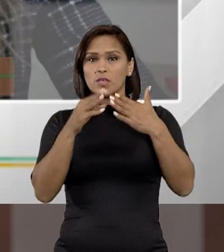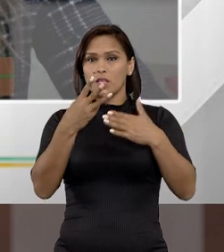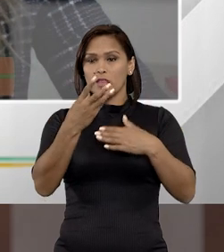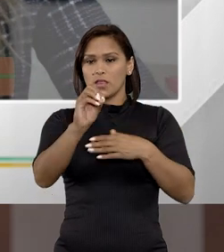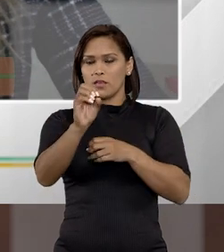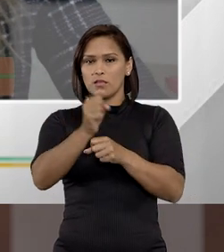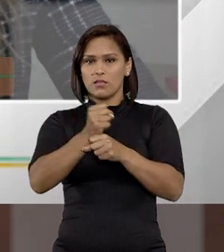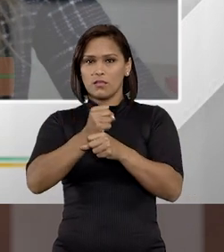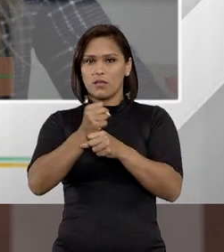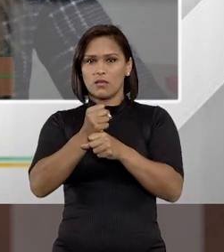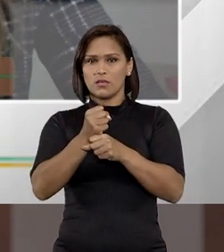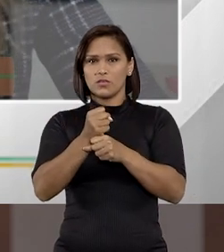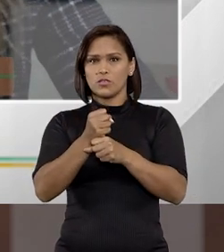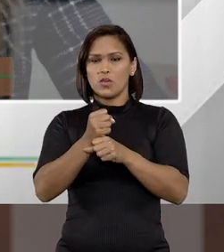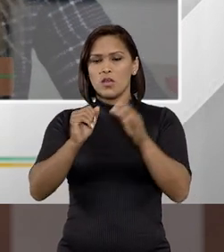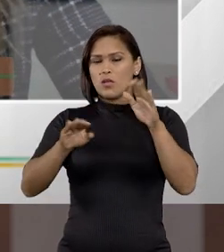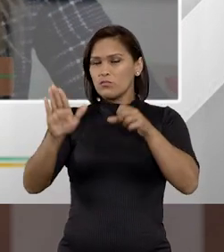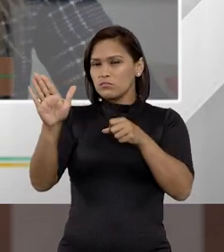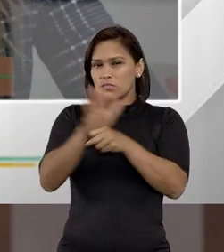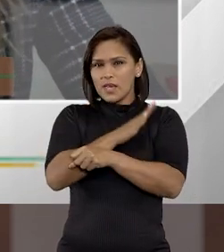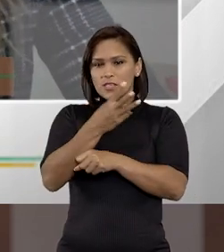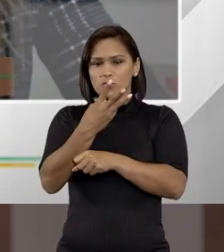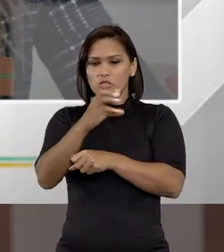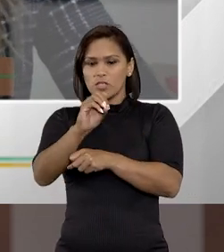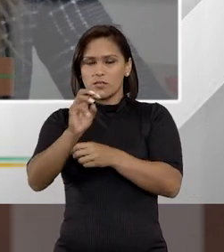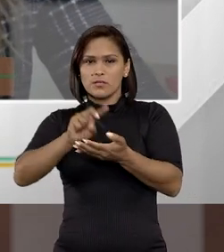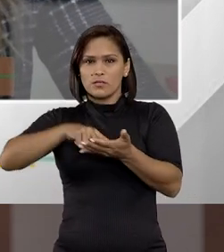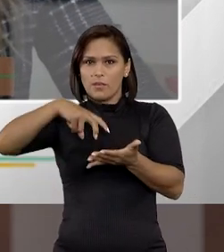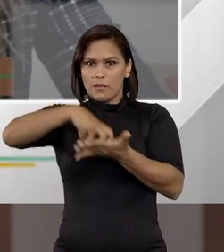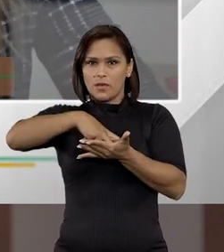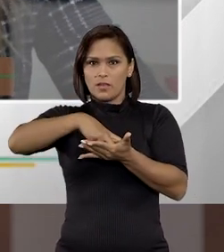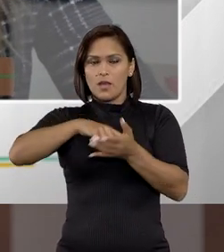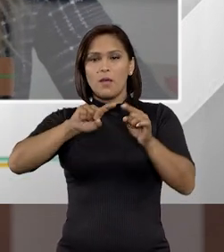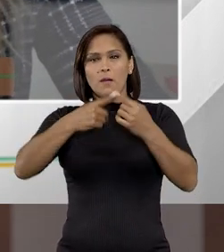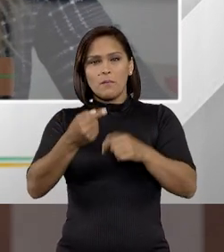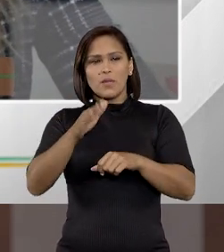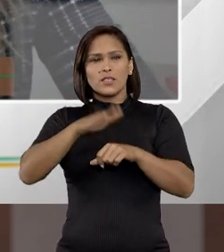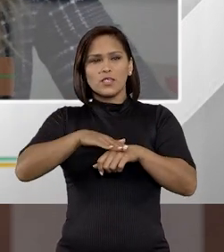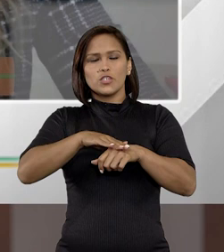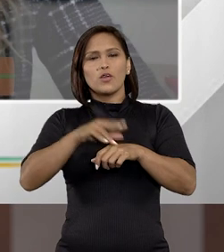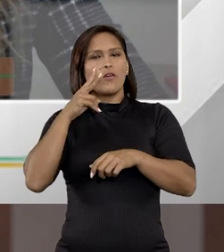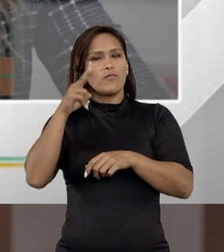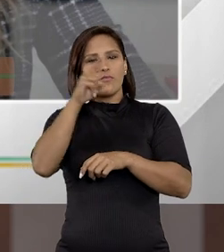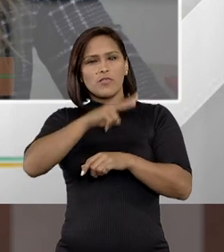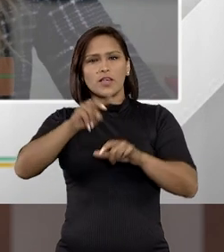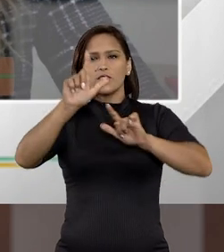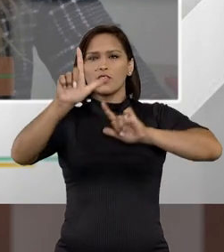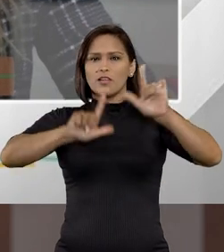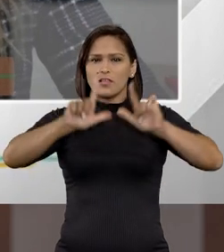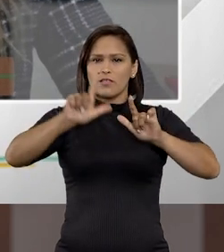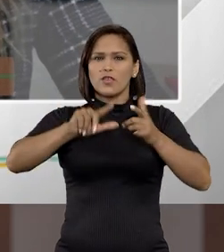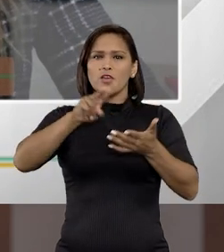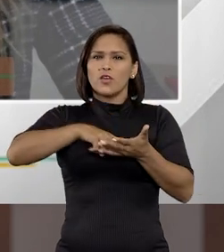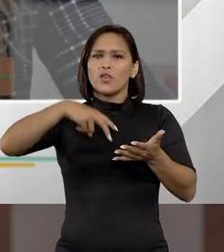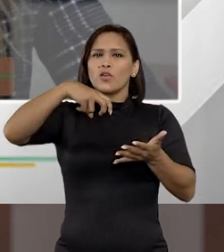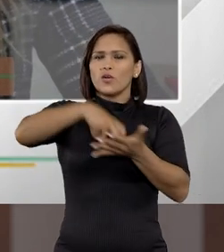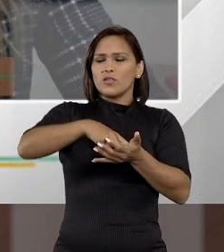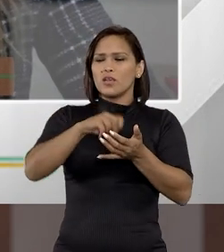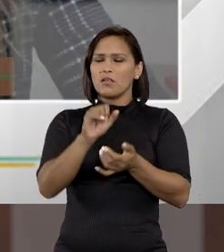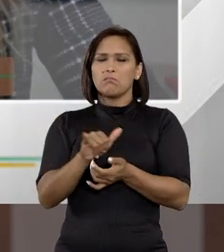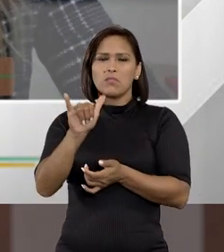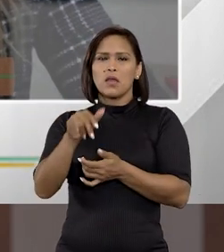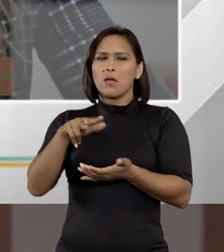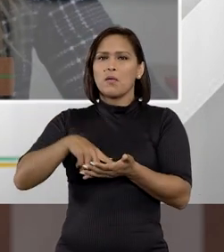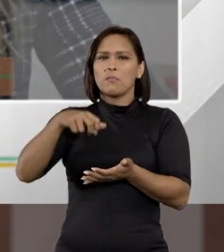de 30 anos para, limite máximo de 30 anos de pena. Então, por mais que a gente veja na televisão, ai, condenado Y